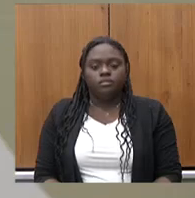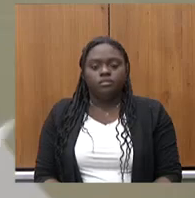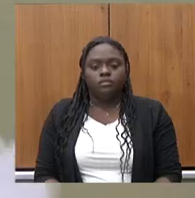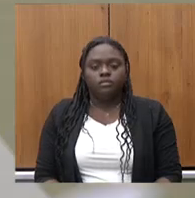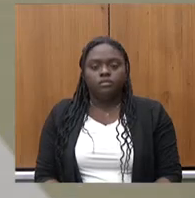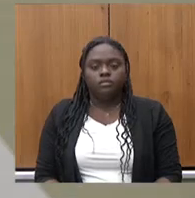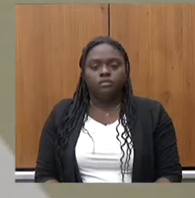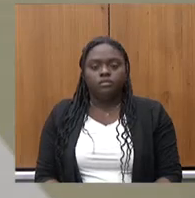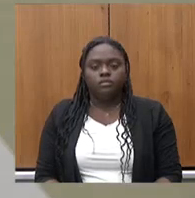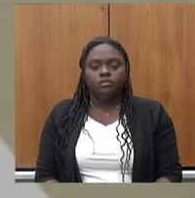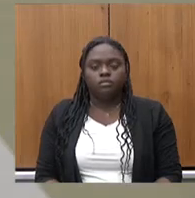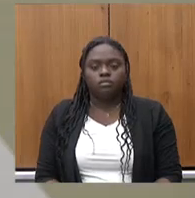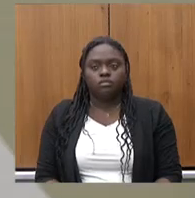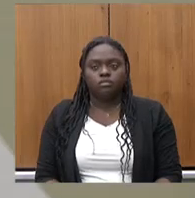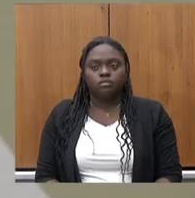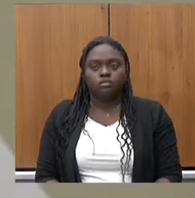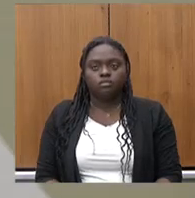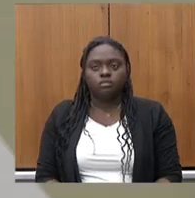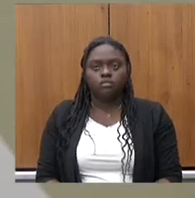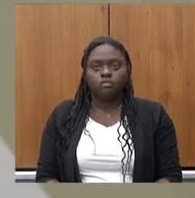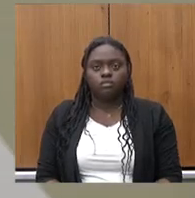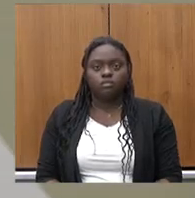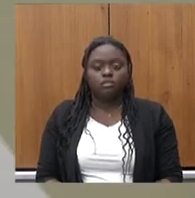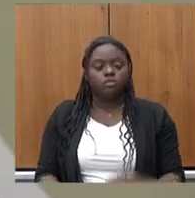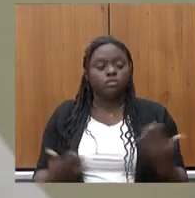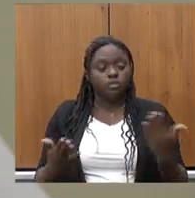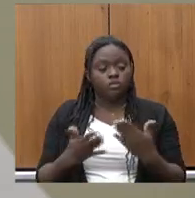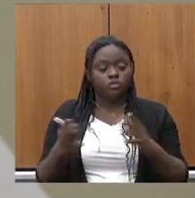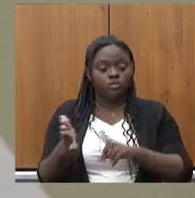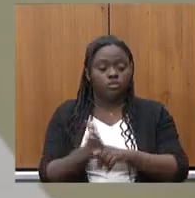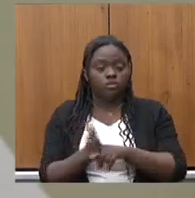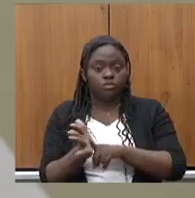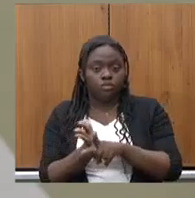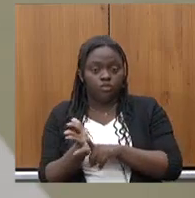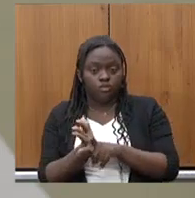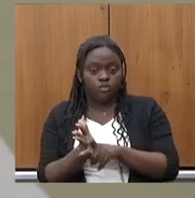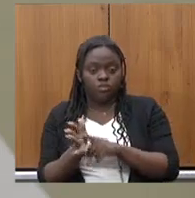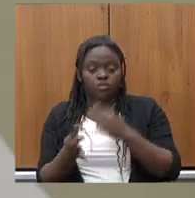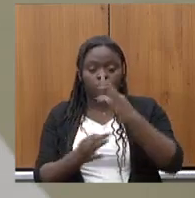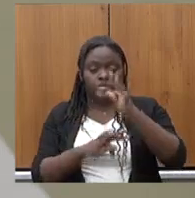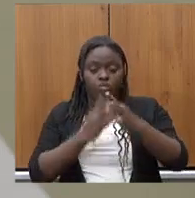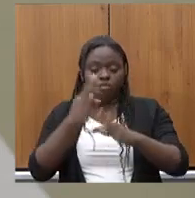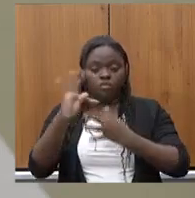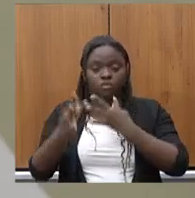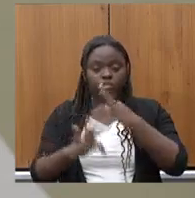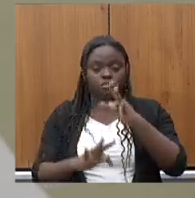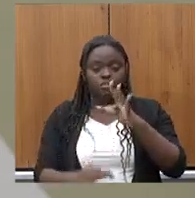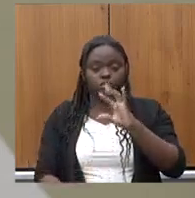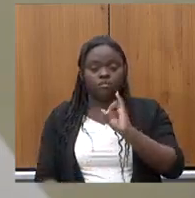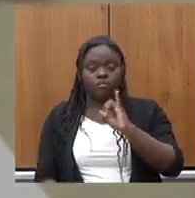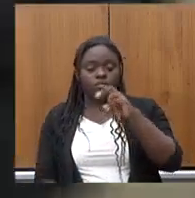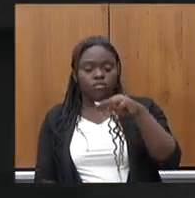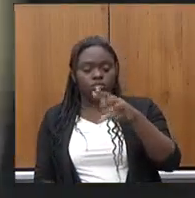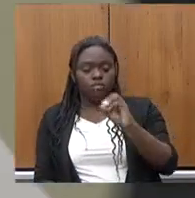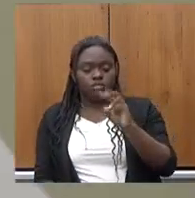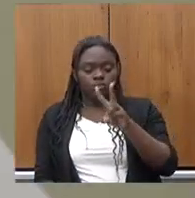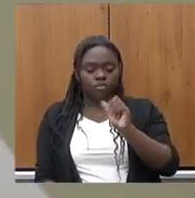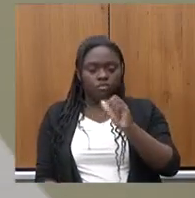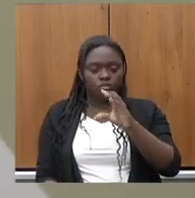Bom, agora ciência, tecnologia e inovação. nós tivemos o CIDGOV